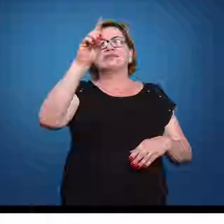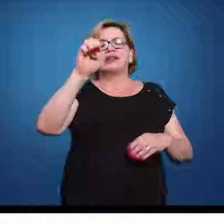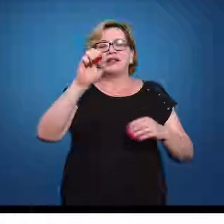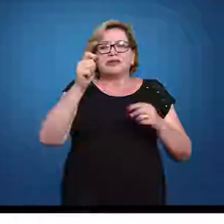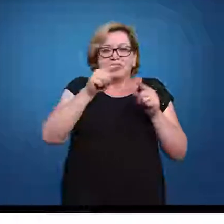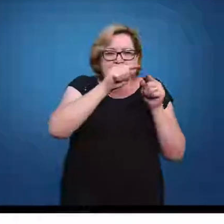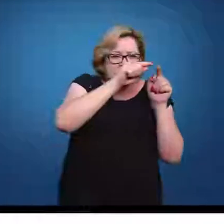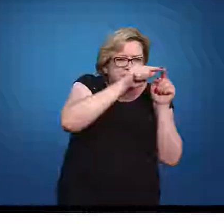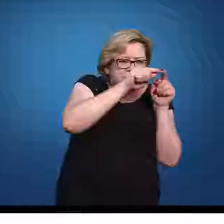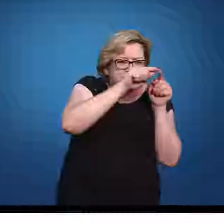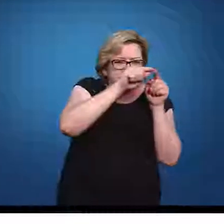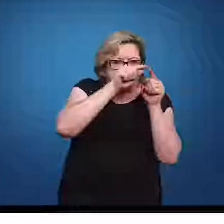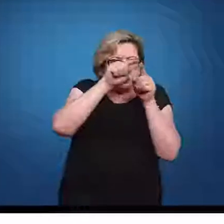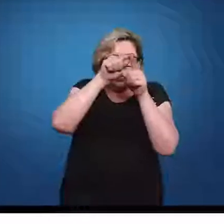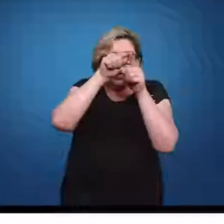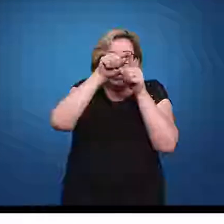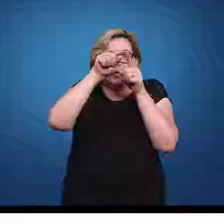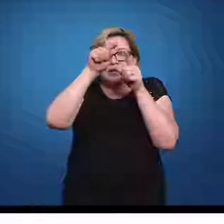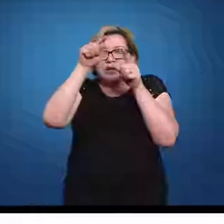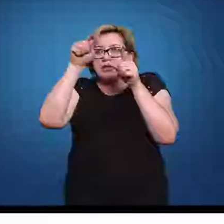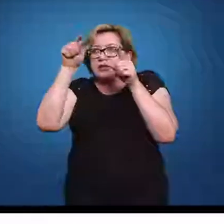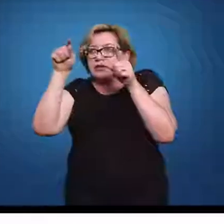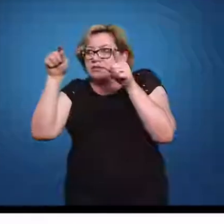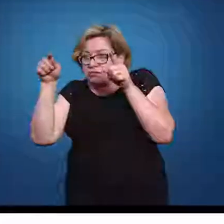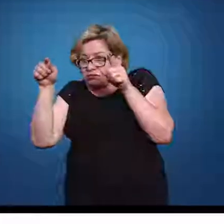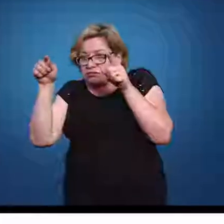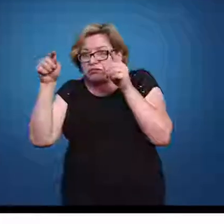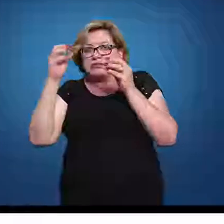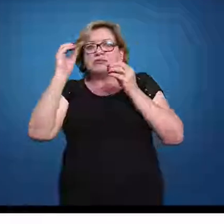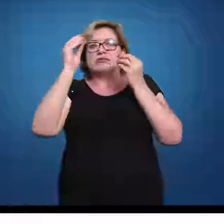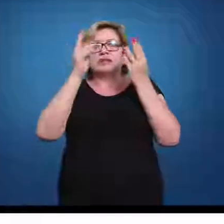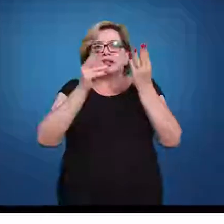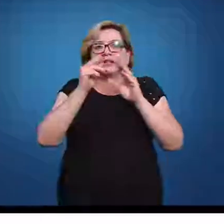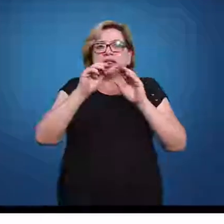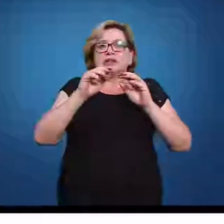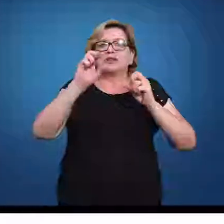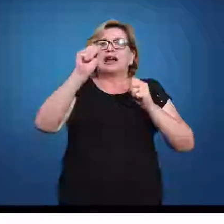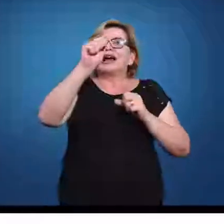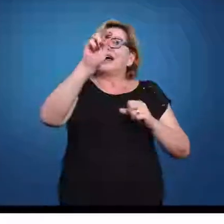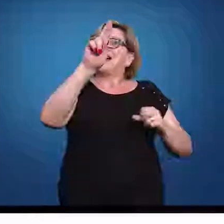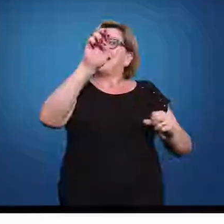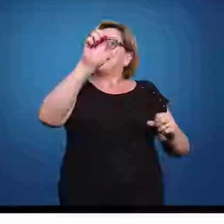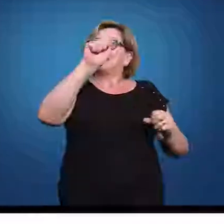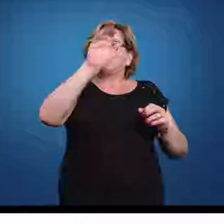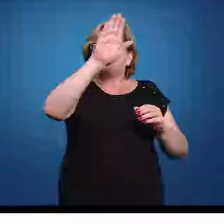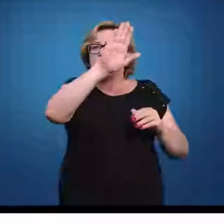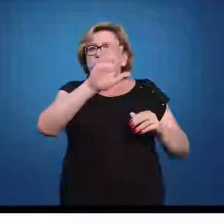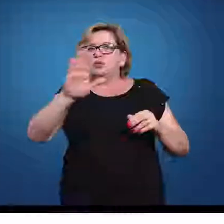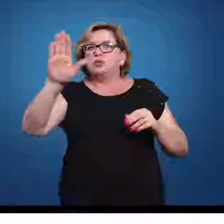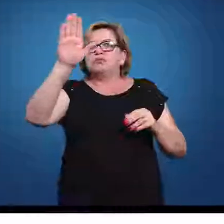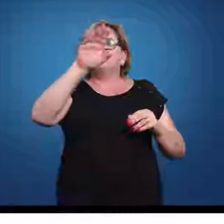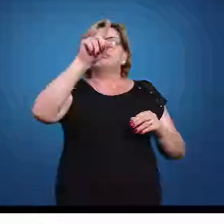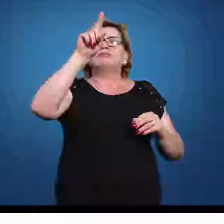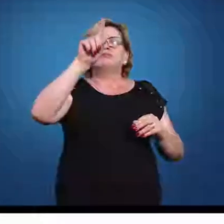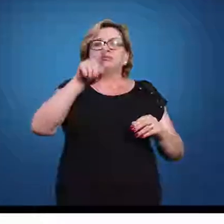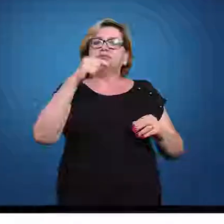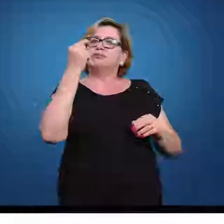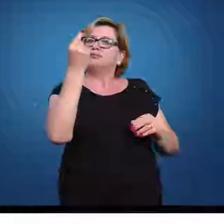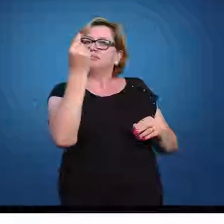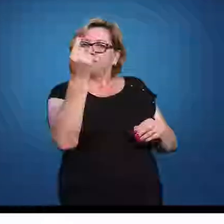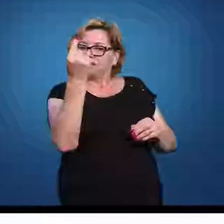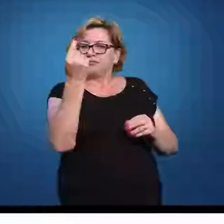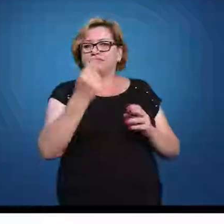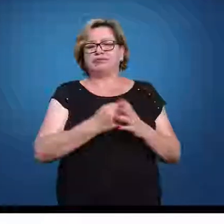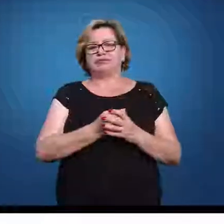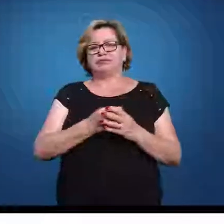da curva até o final, a área dela mesmo, todo esse espaço aqui, ele equivale a 1.